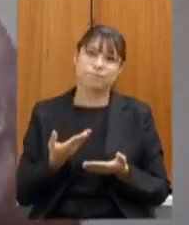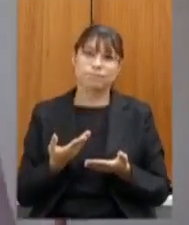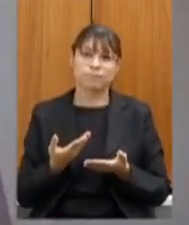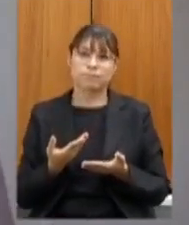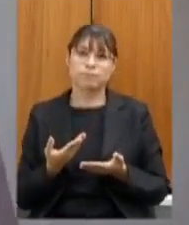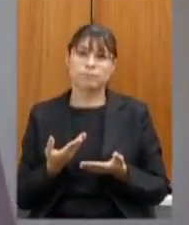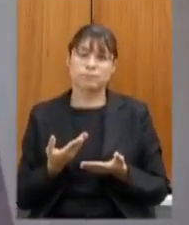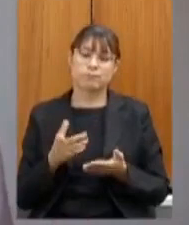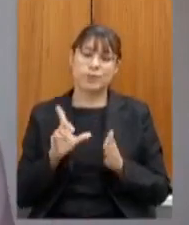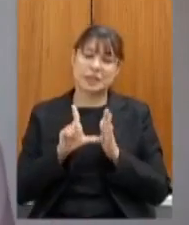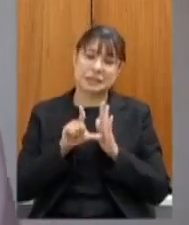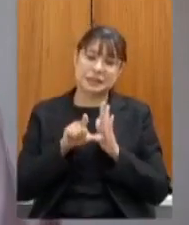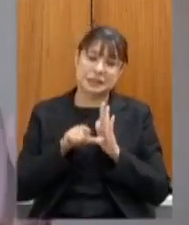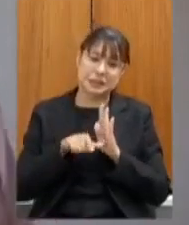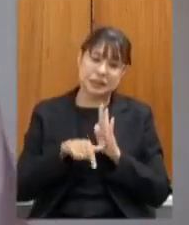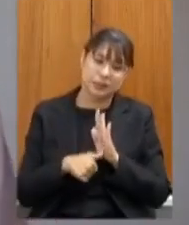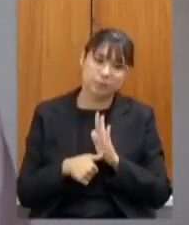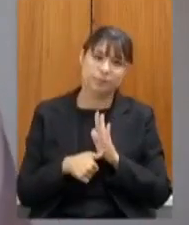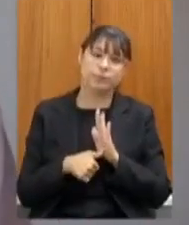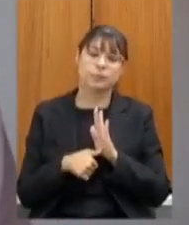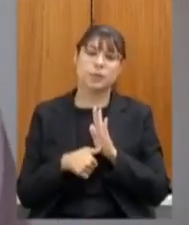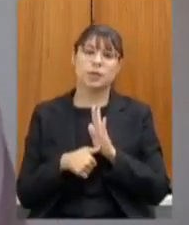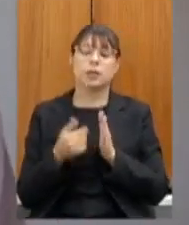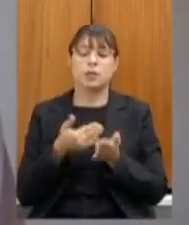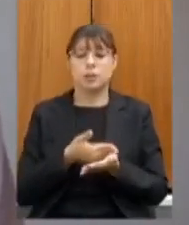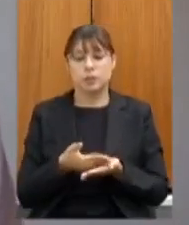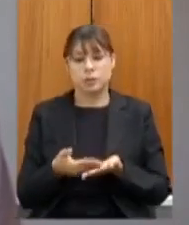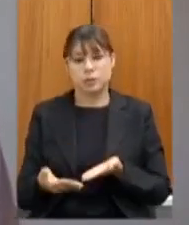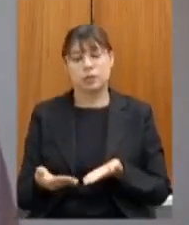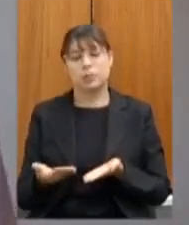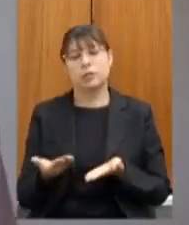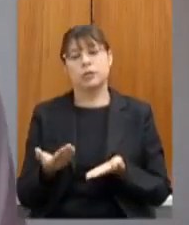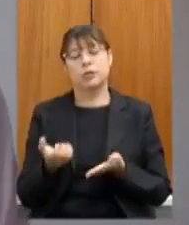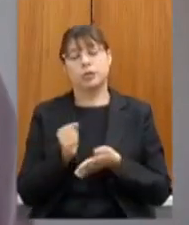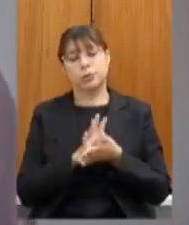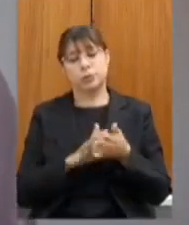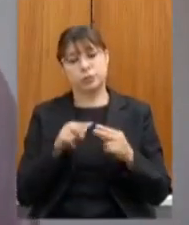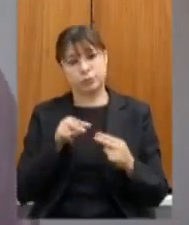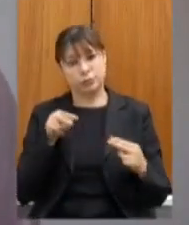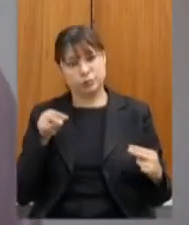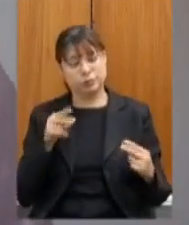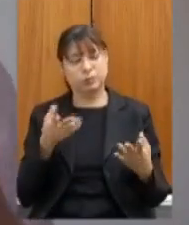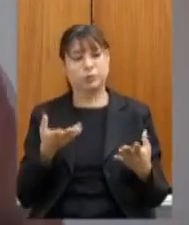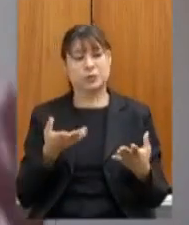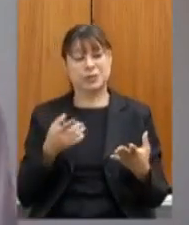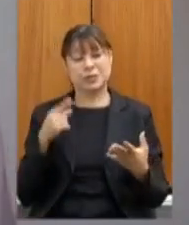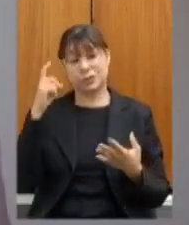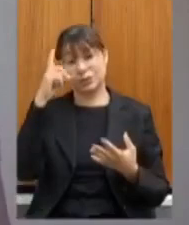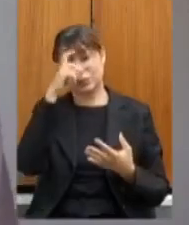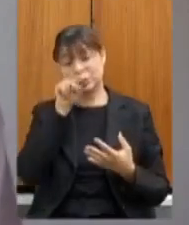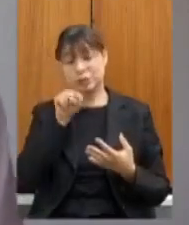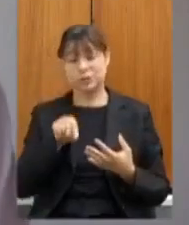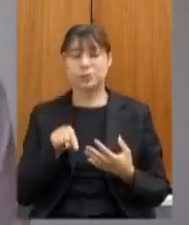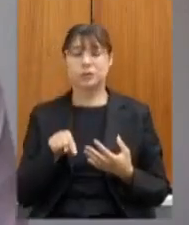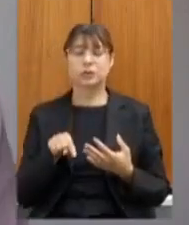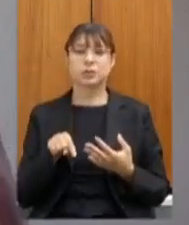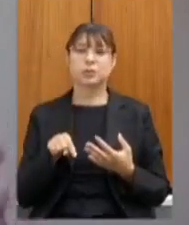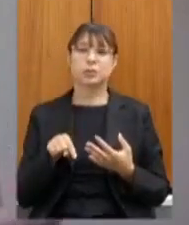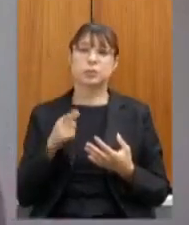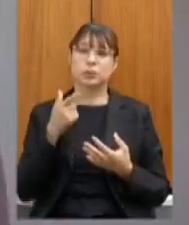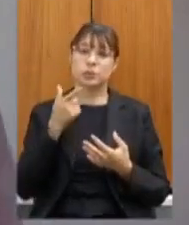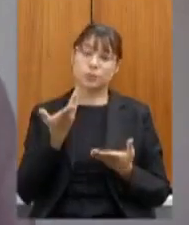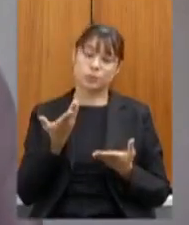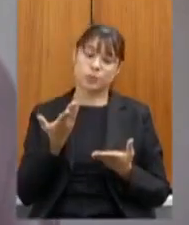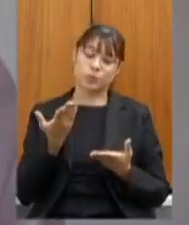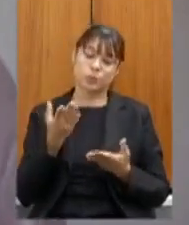houve uma demora deputada em relação ao início das atividades remotas e aí uma grande dificuldade nesse momento para a progressão dos